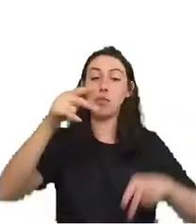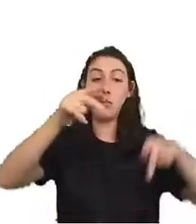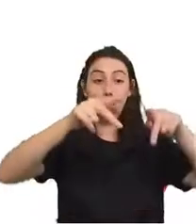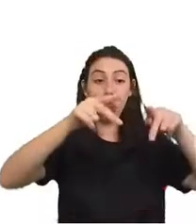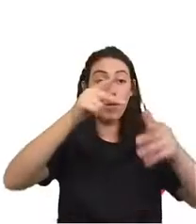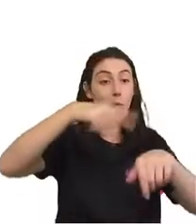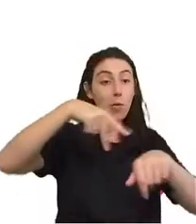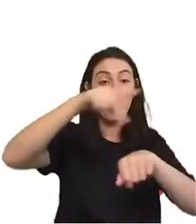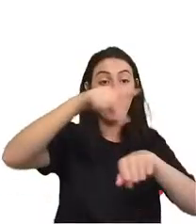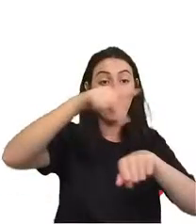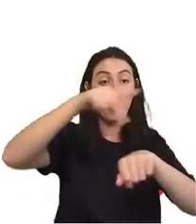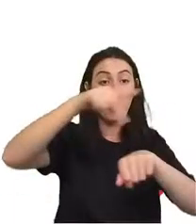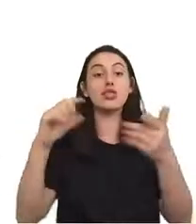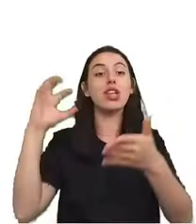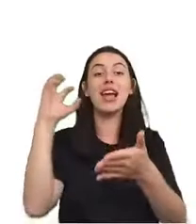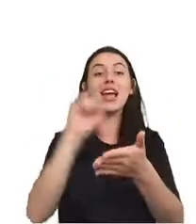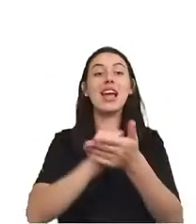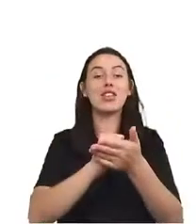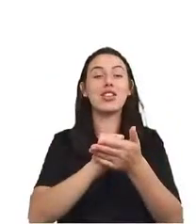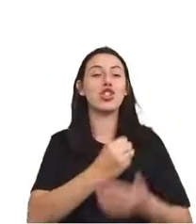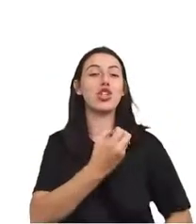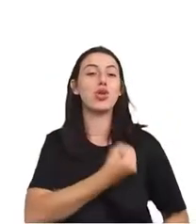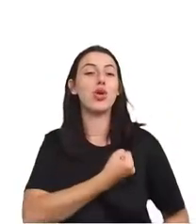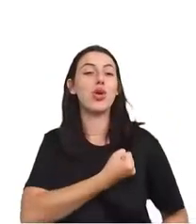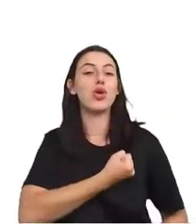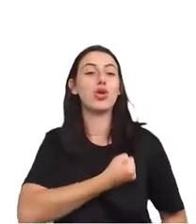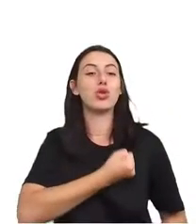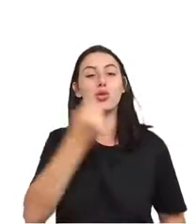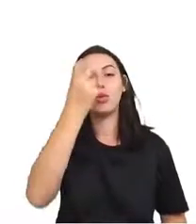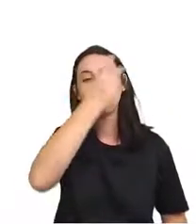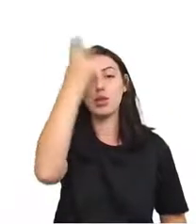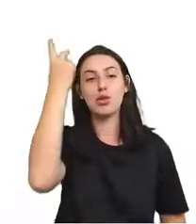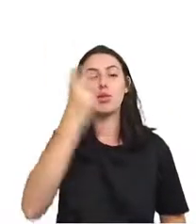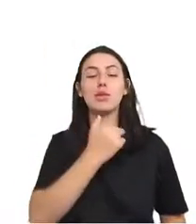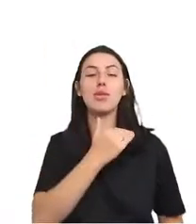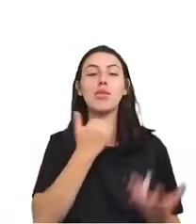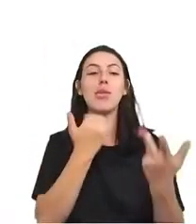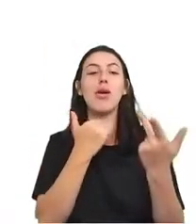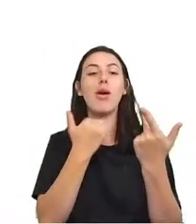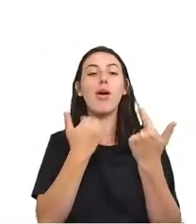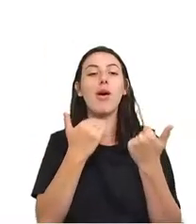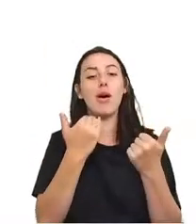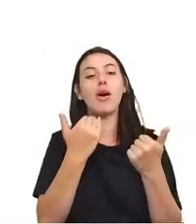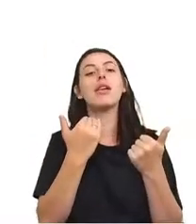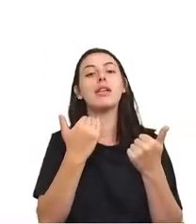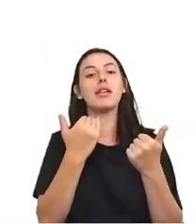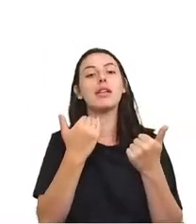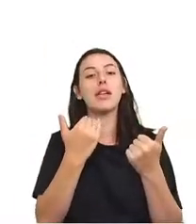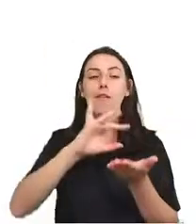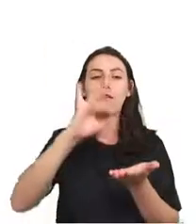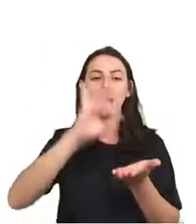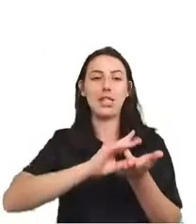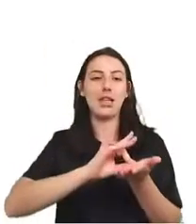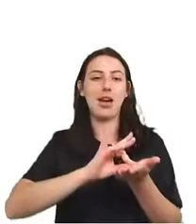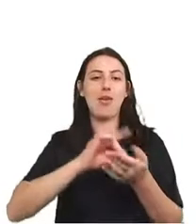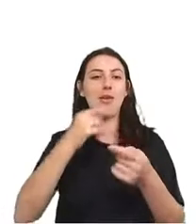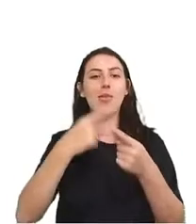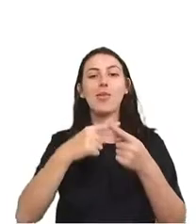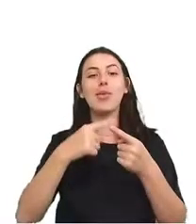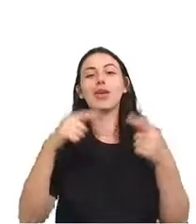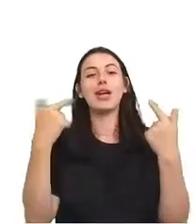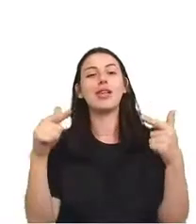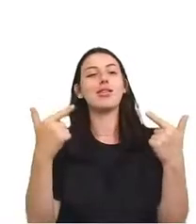problema que agora é bem conhecido, que os casos de Covid-19 não contam todas as infecções e as mortes do Covid